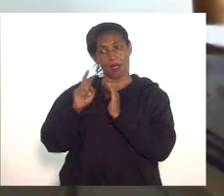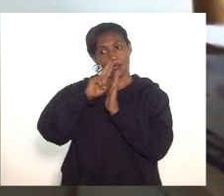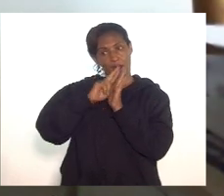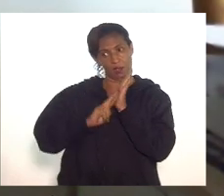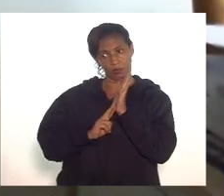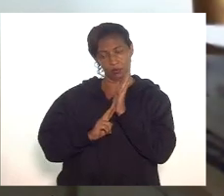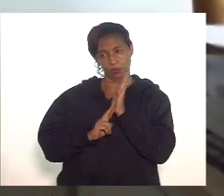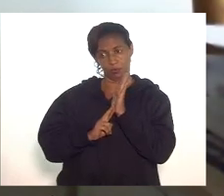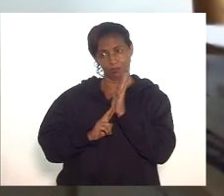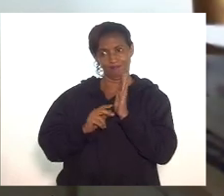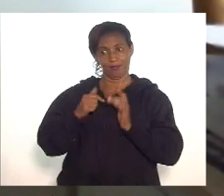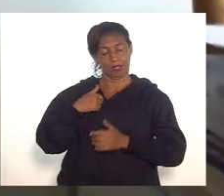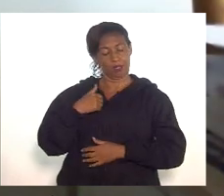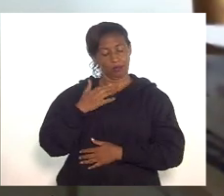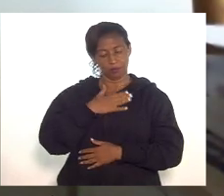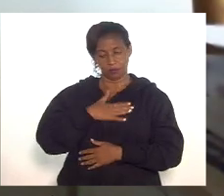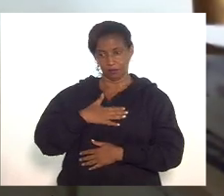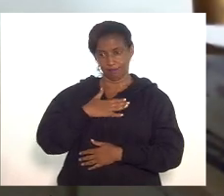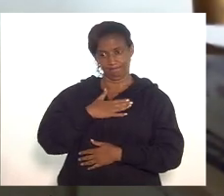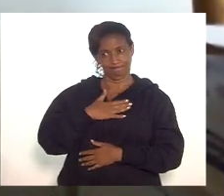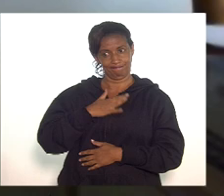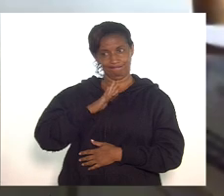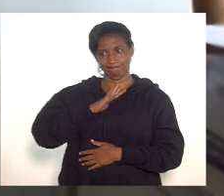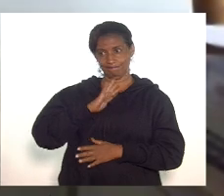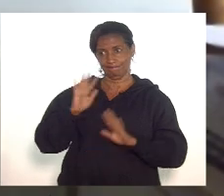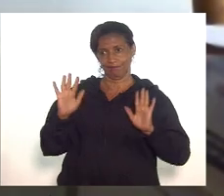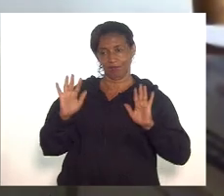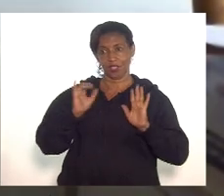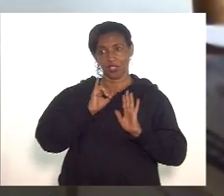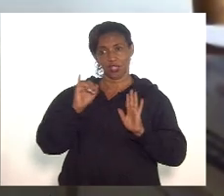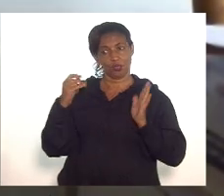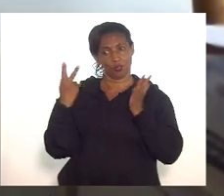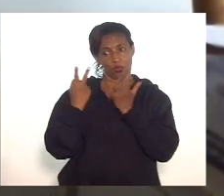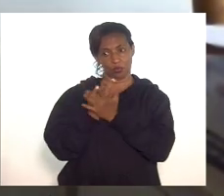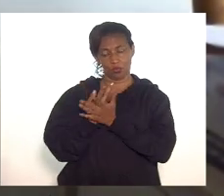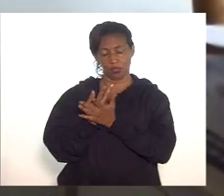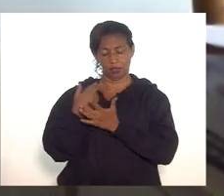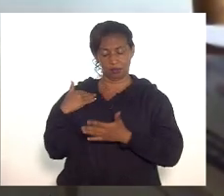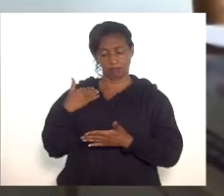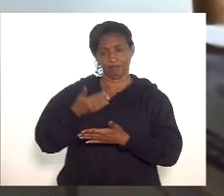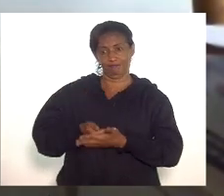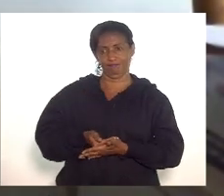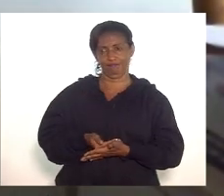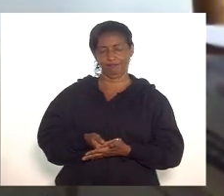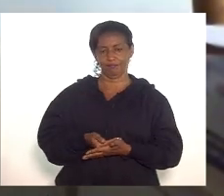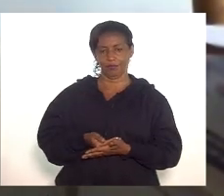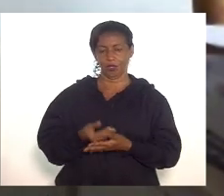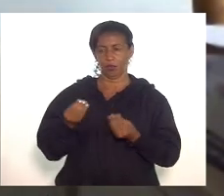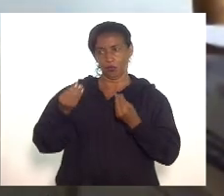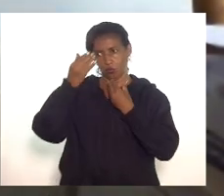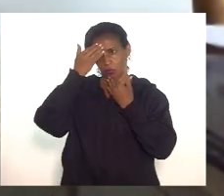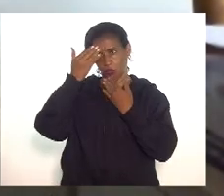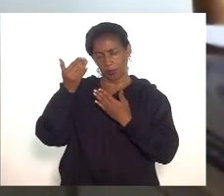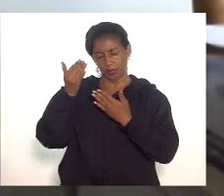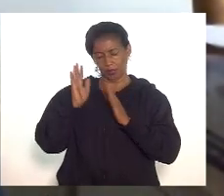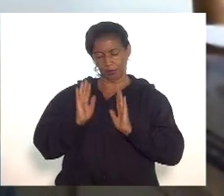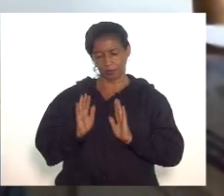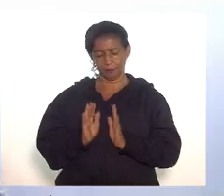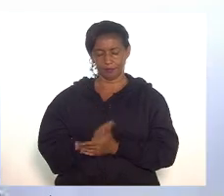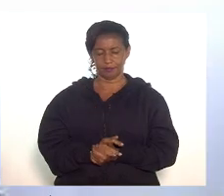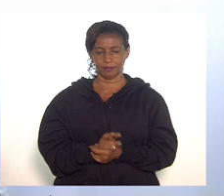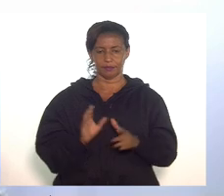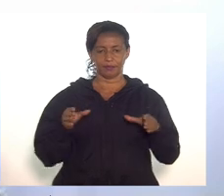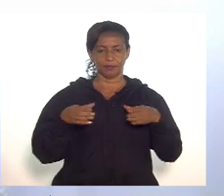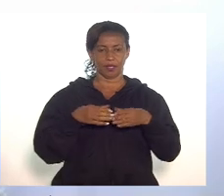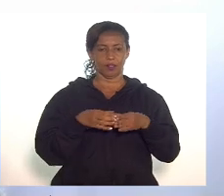eu não estou satisfeito de isso acontecer da forma como aconteceu. Muito obrigado, senhora presidente. Pega a